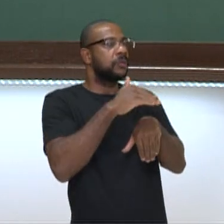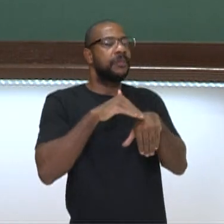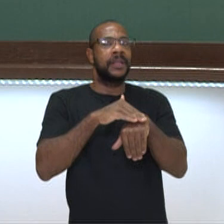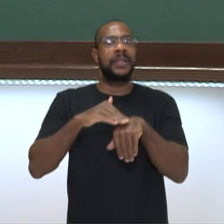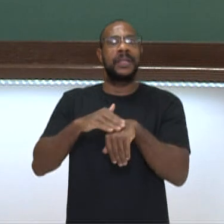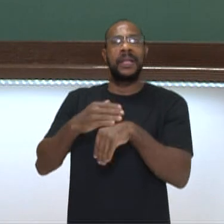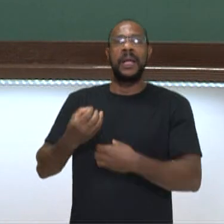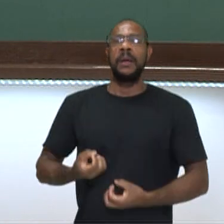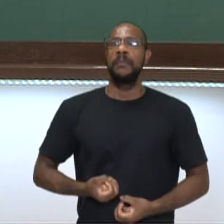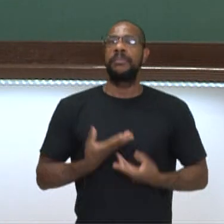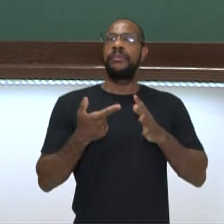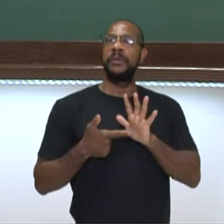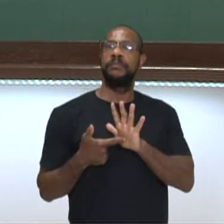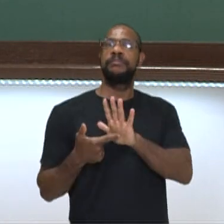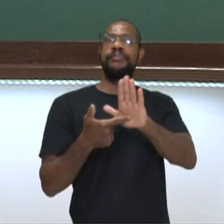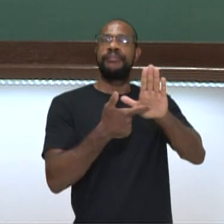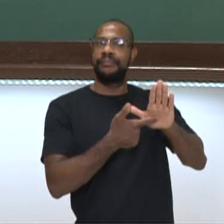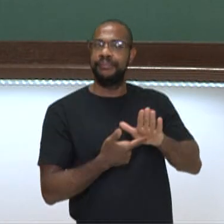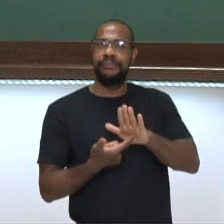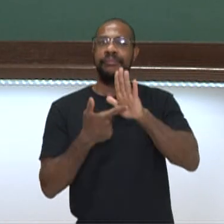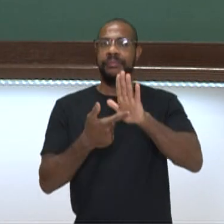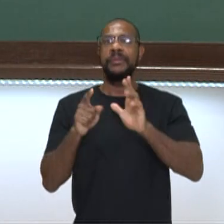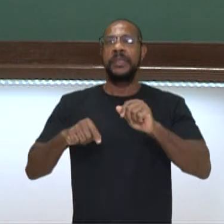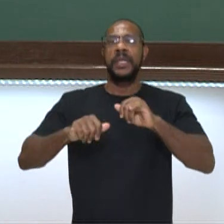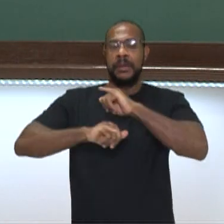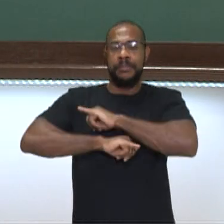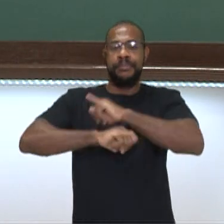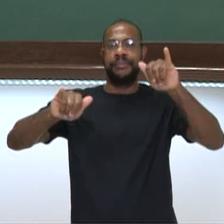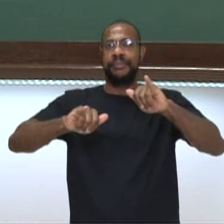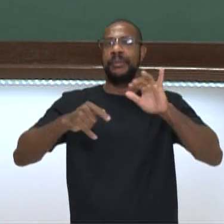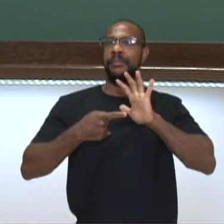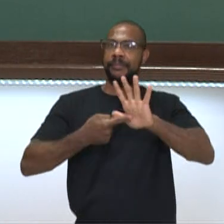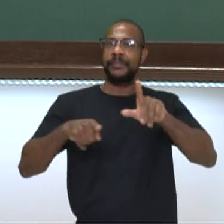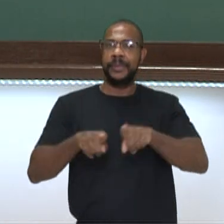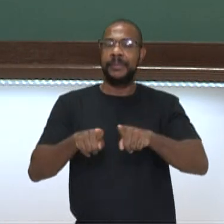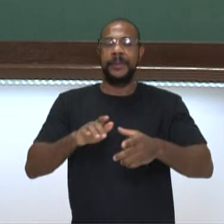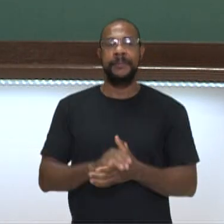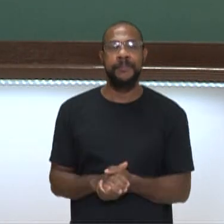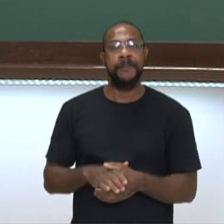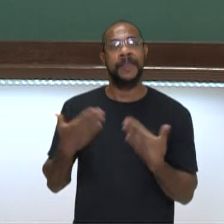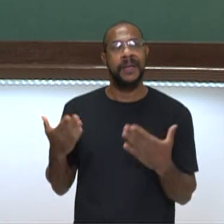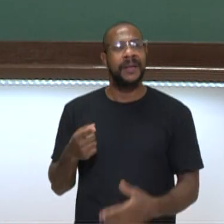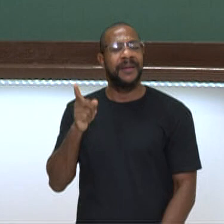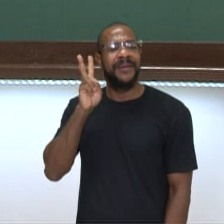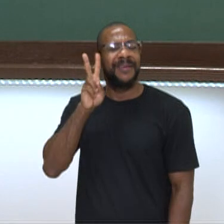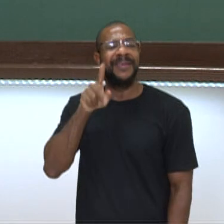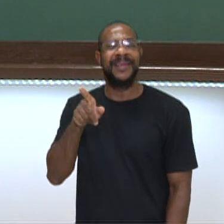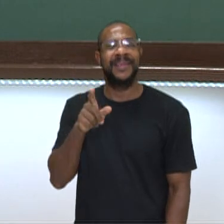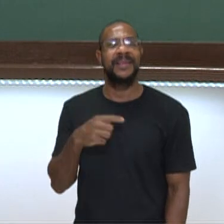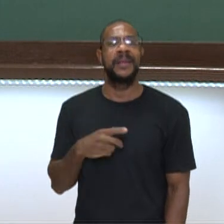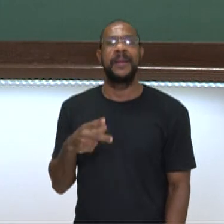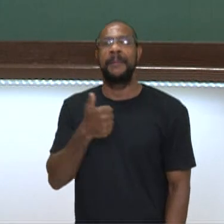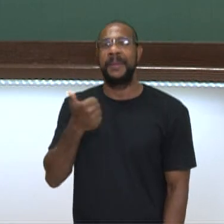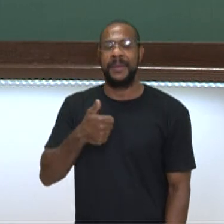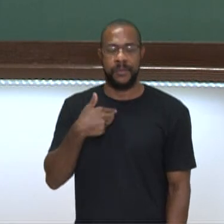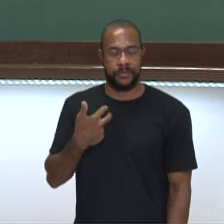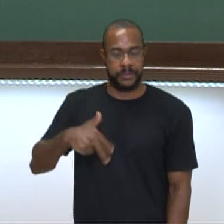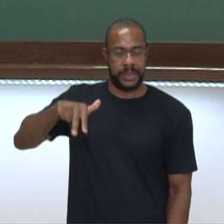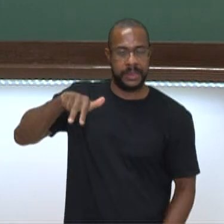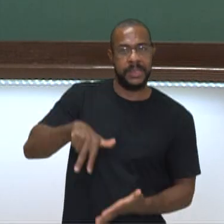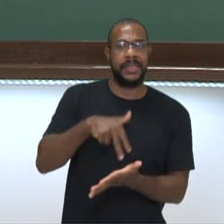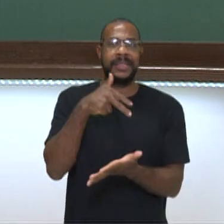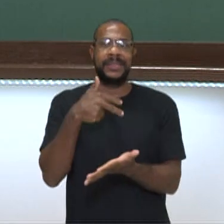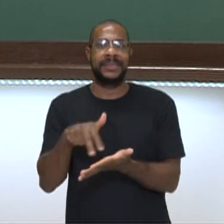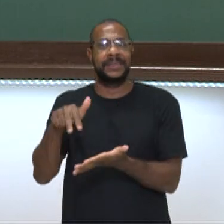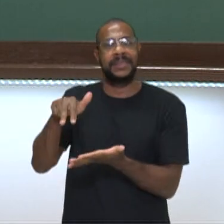de transmitir uma mensagem. Vocês sabiam que nós primeiro dançamos, né? A humanidade